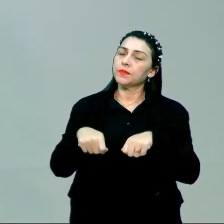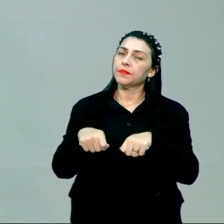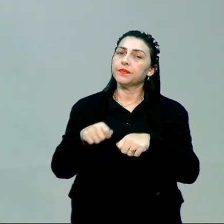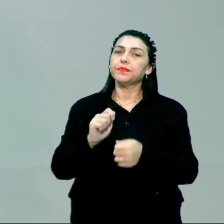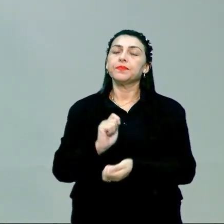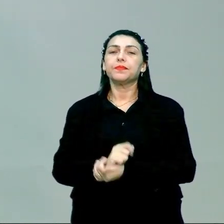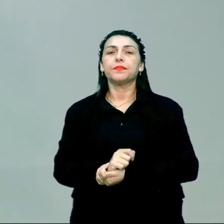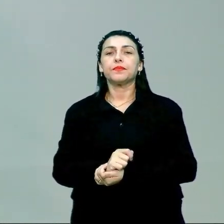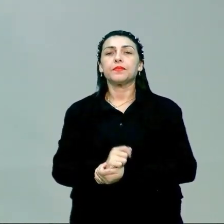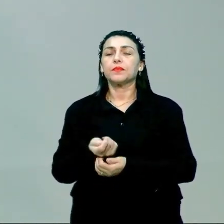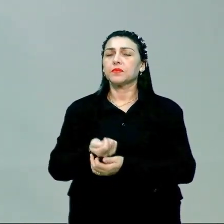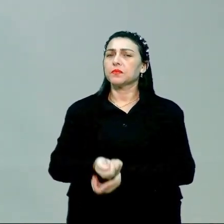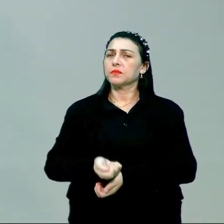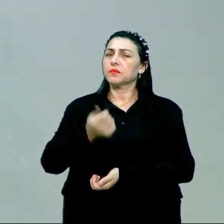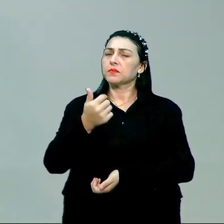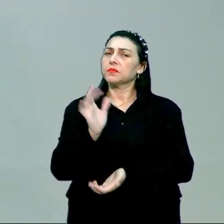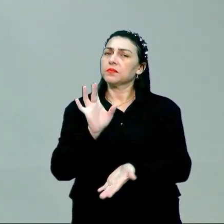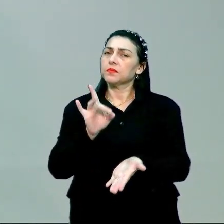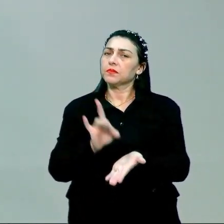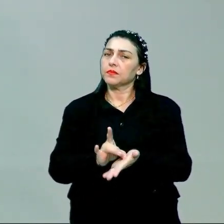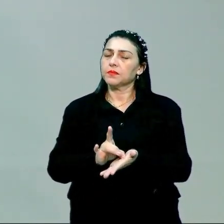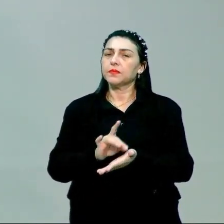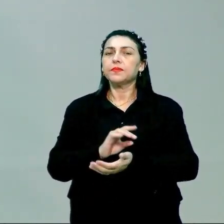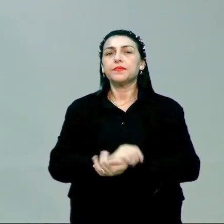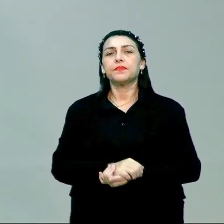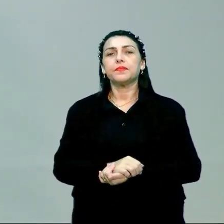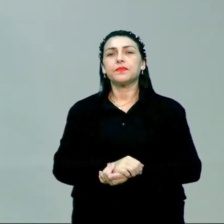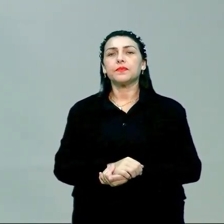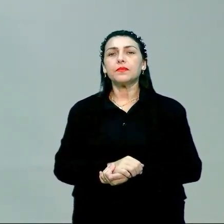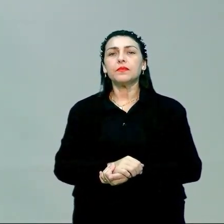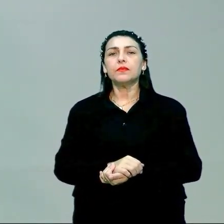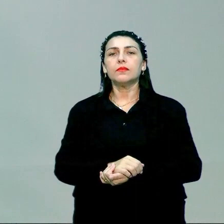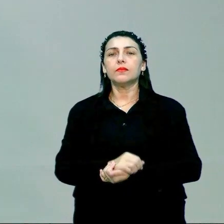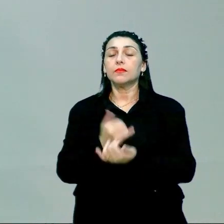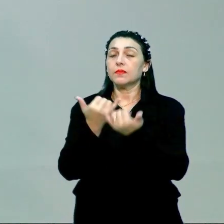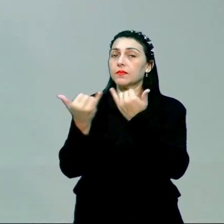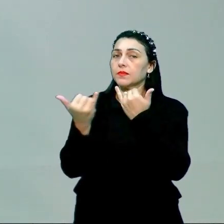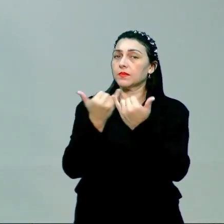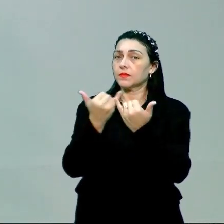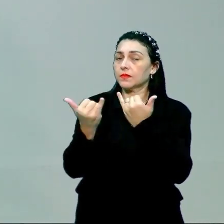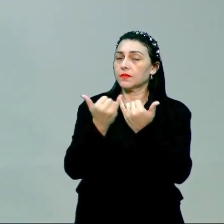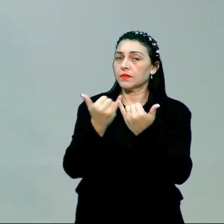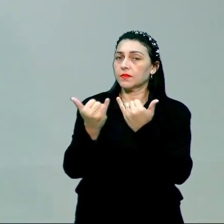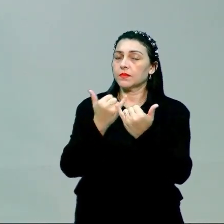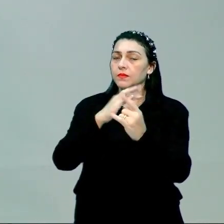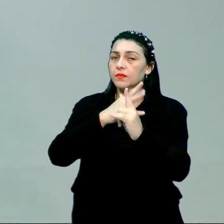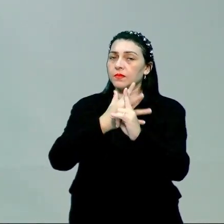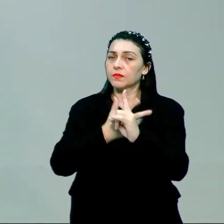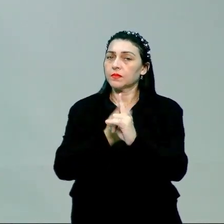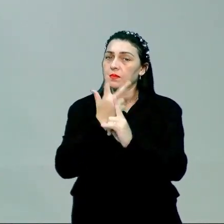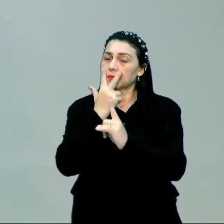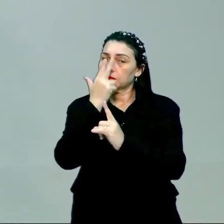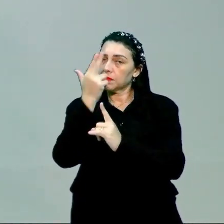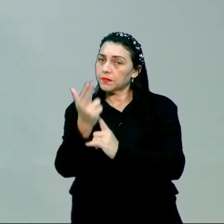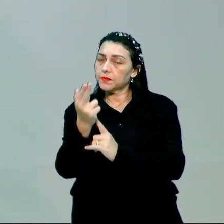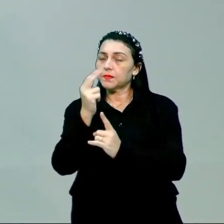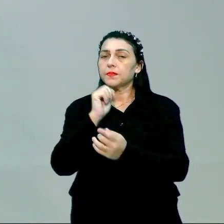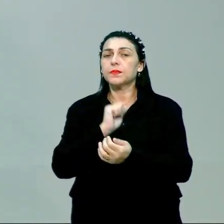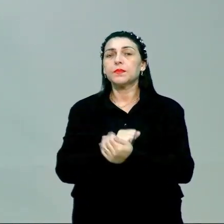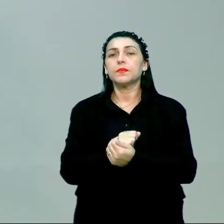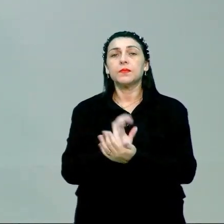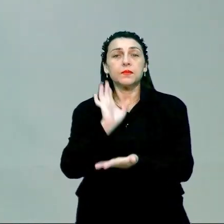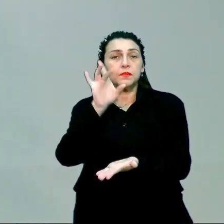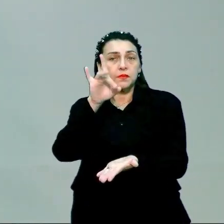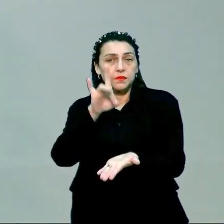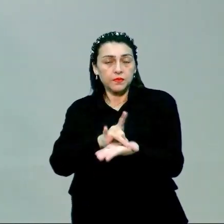de ser quase que real. Outro conceito é a verossimilhança. A arte é tão parecida com a